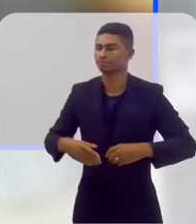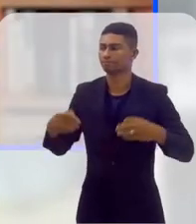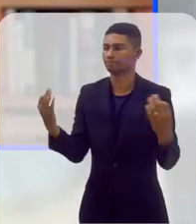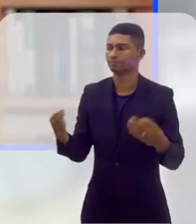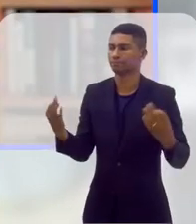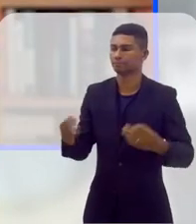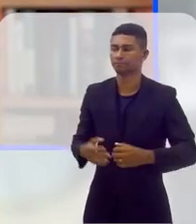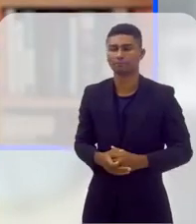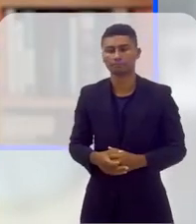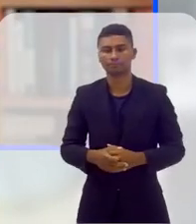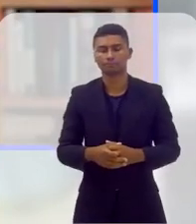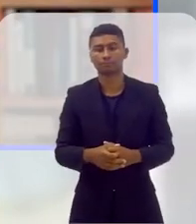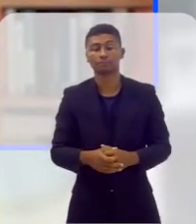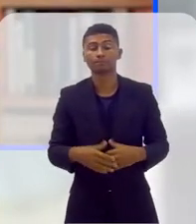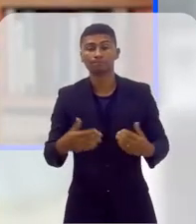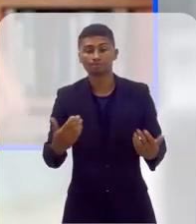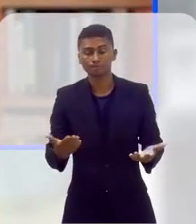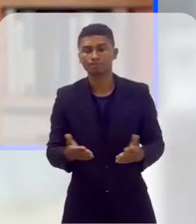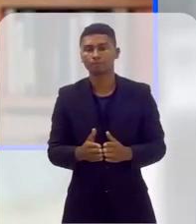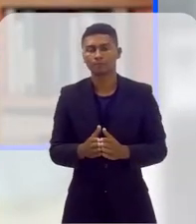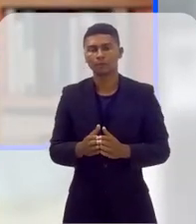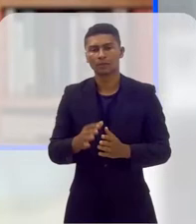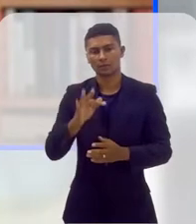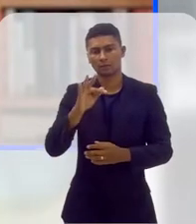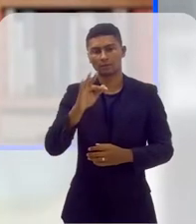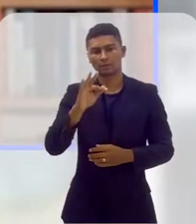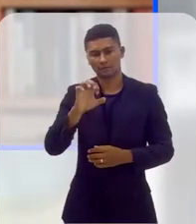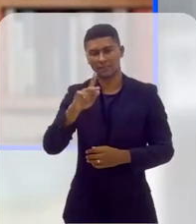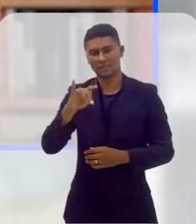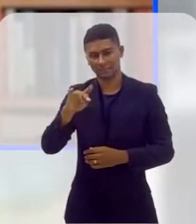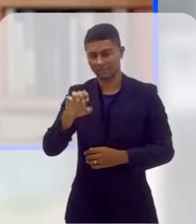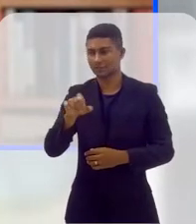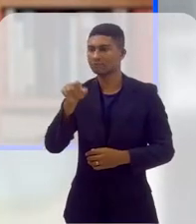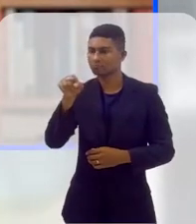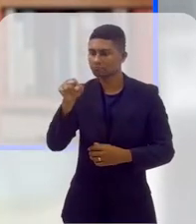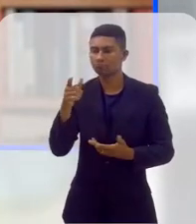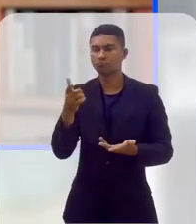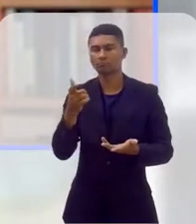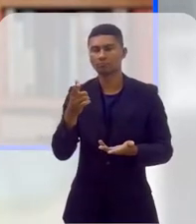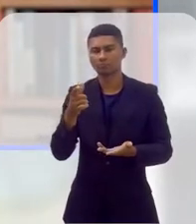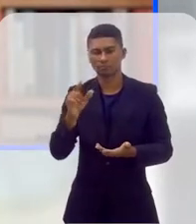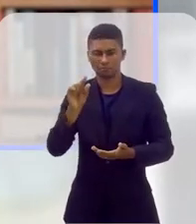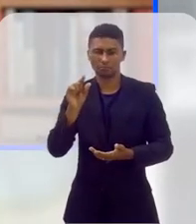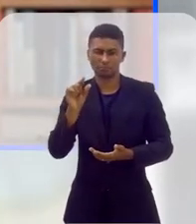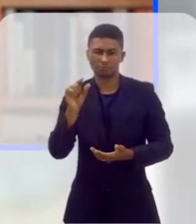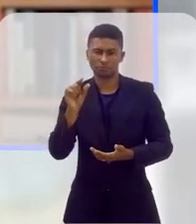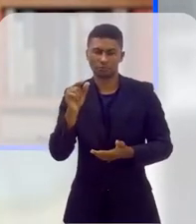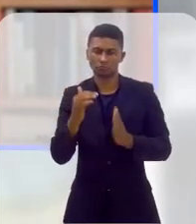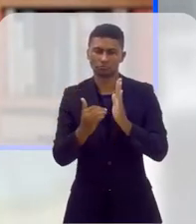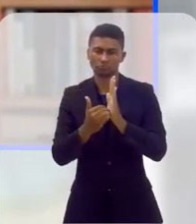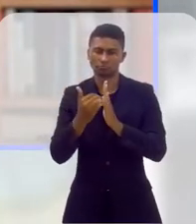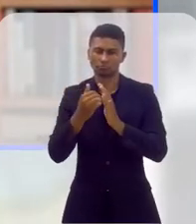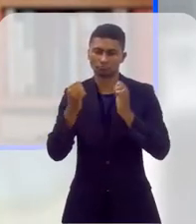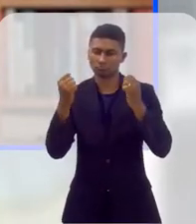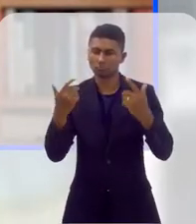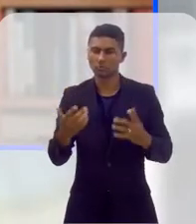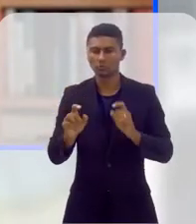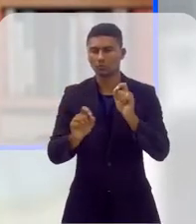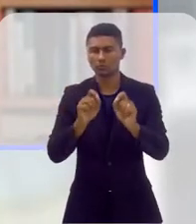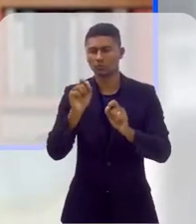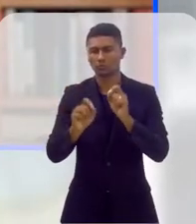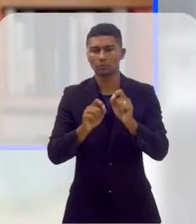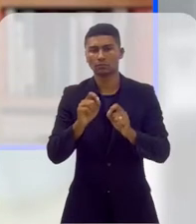Perfeito. Felipe, eu gostaria de voltar num assunto que você rapidamente tocou, mas acho que a gente pode explorar melhor,